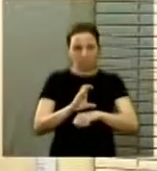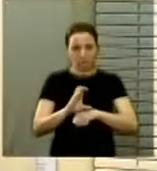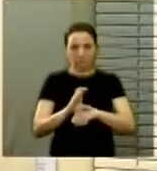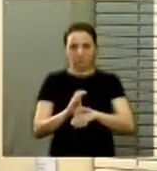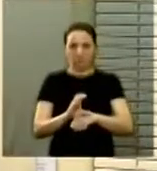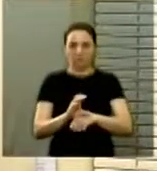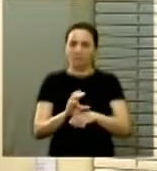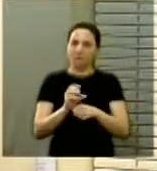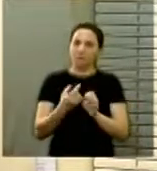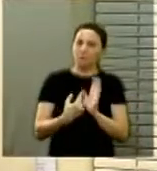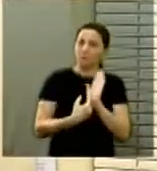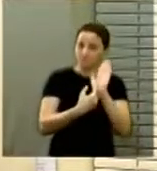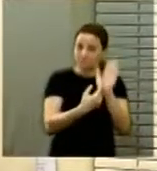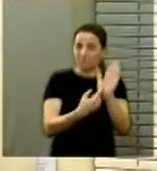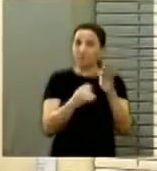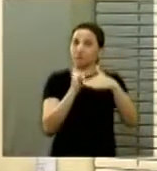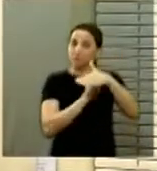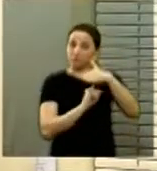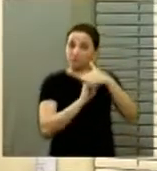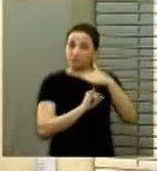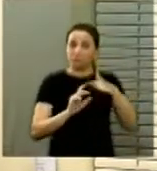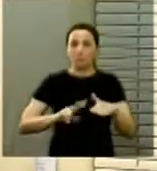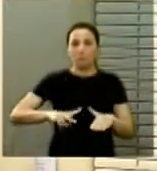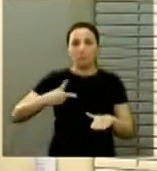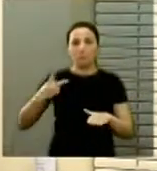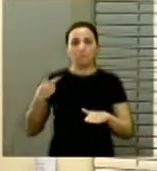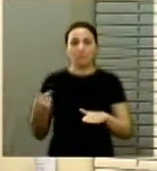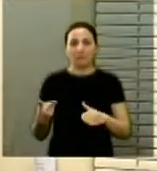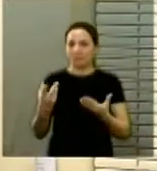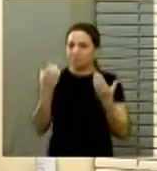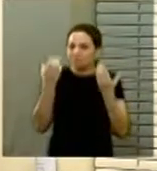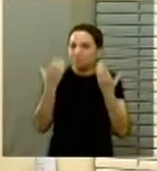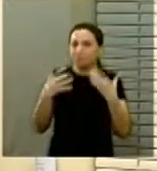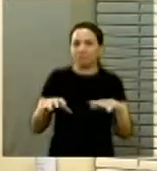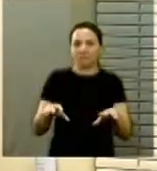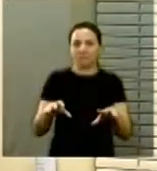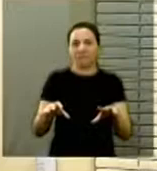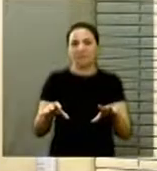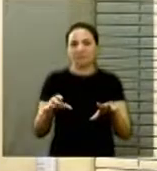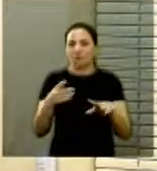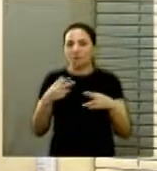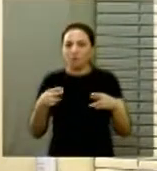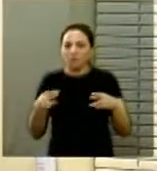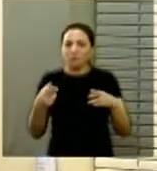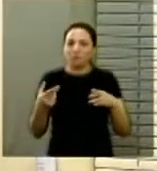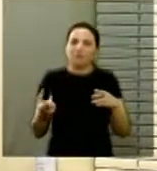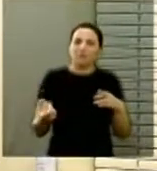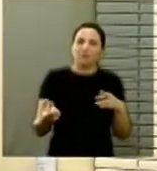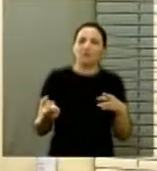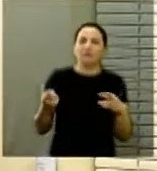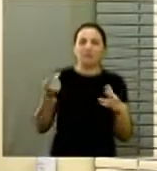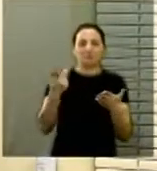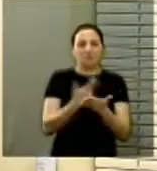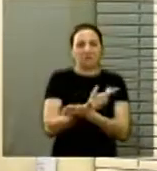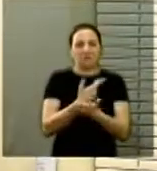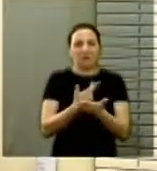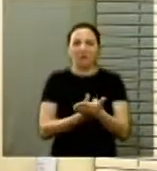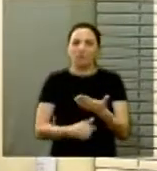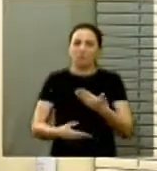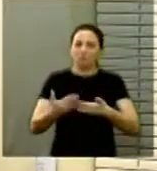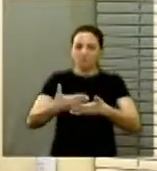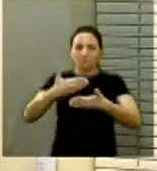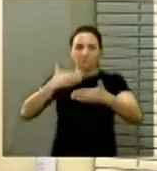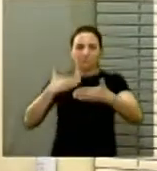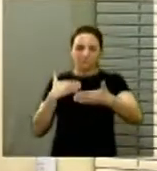Por todo exposto, as entidades repudiam que essa e outras questões que pactuem com o retrocesso dos direitos